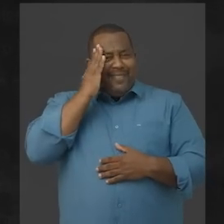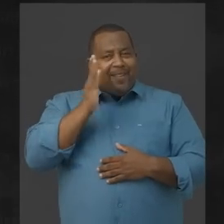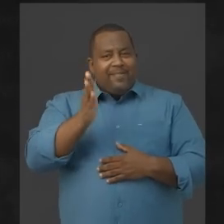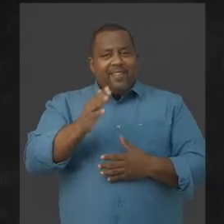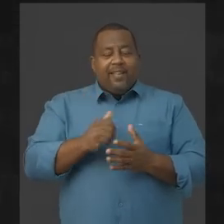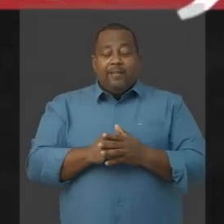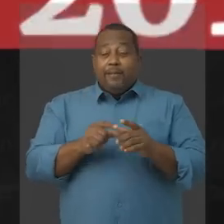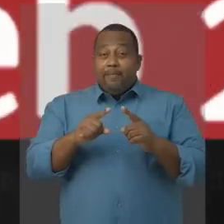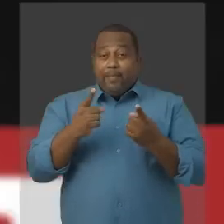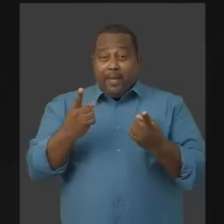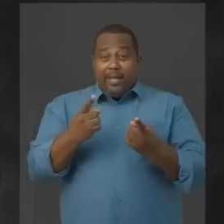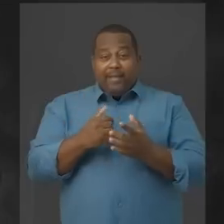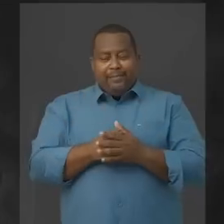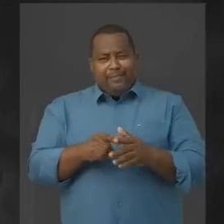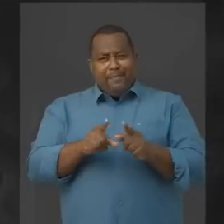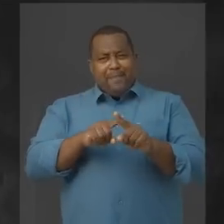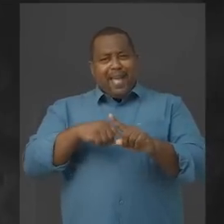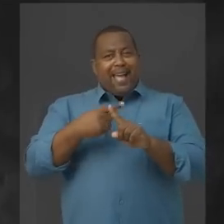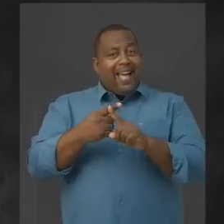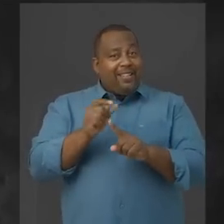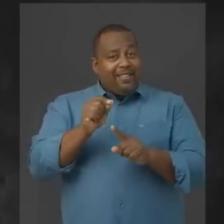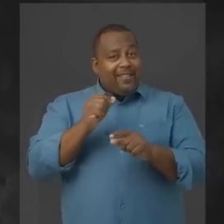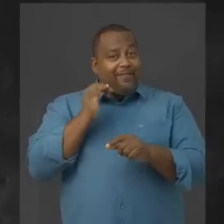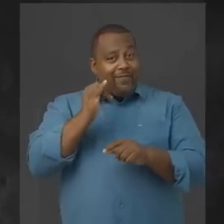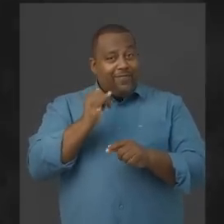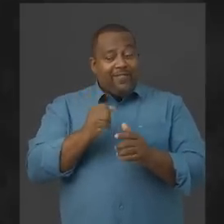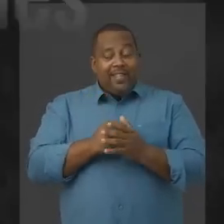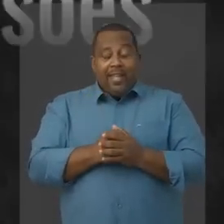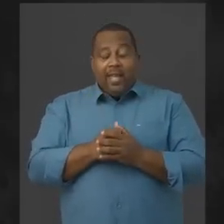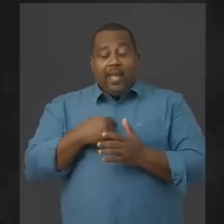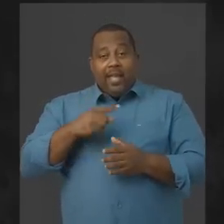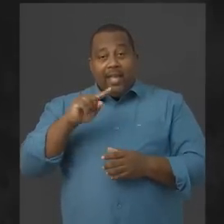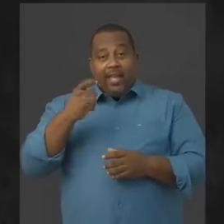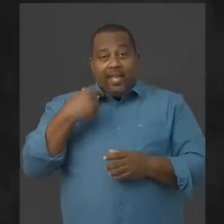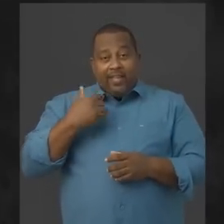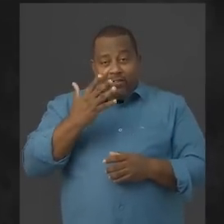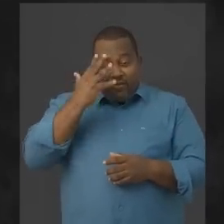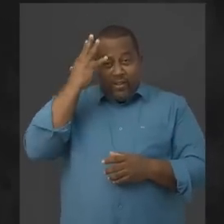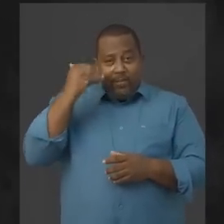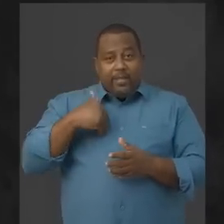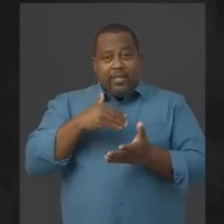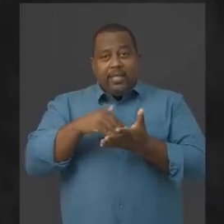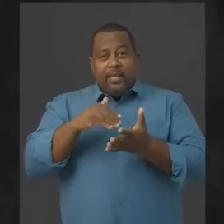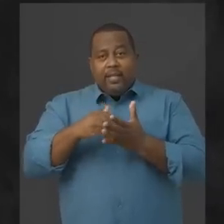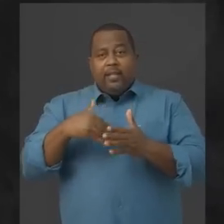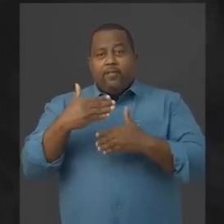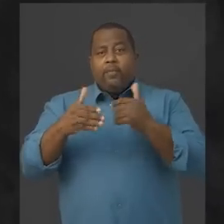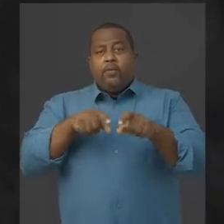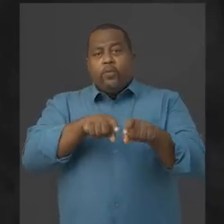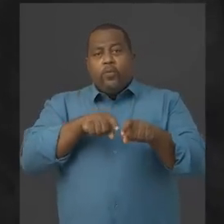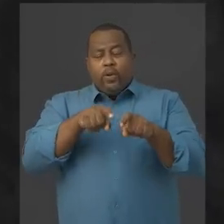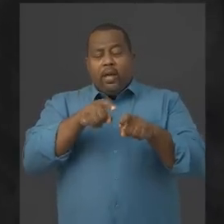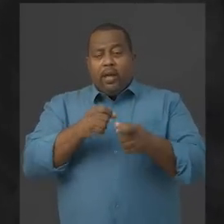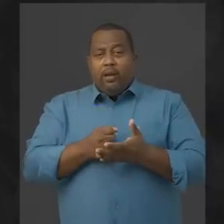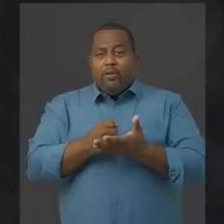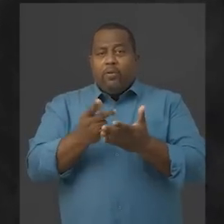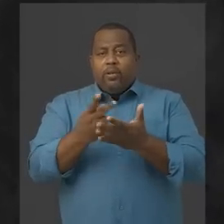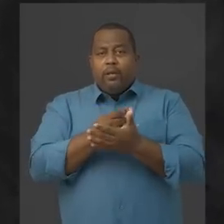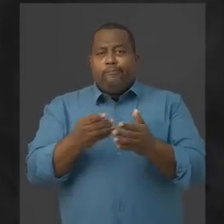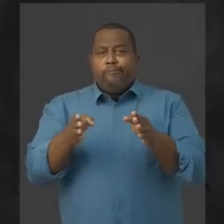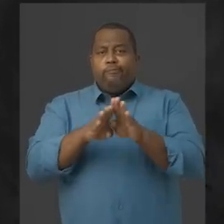você já sabe. Mas não é que tem mais? Jerônimo foi secretário de Desenvolvimento Rural e